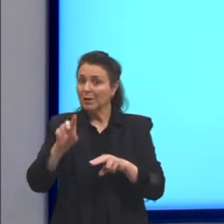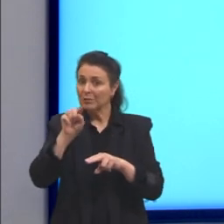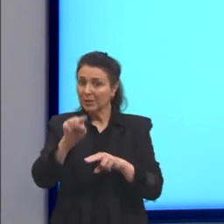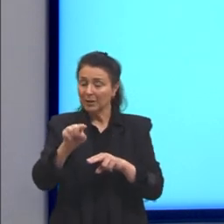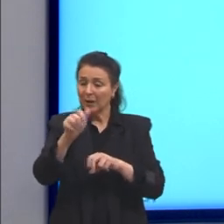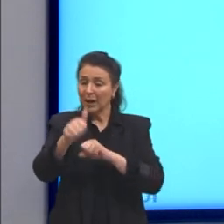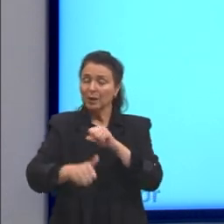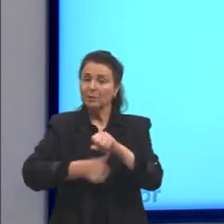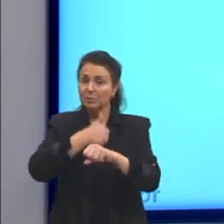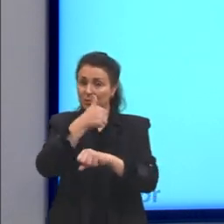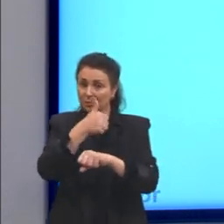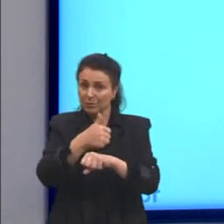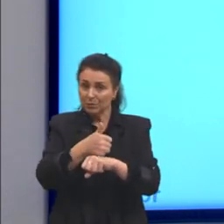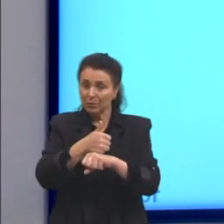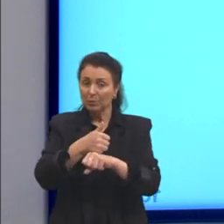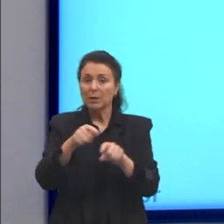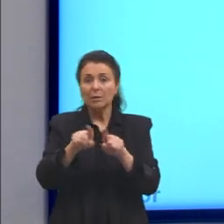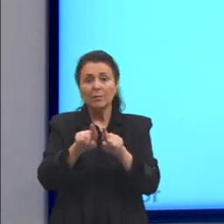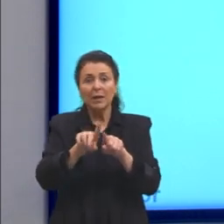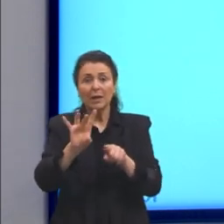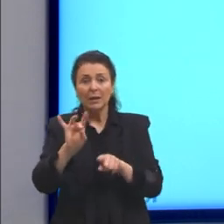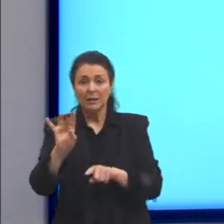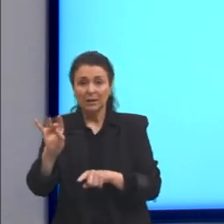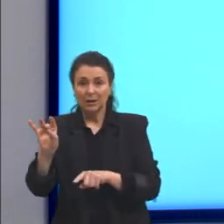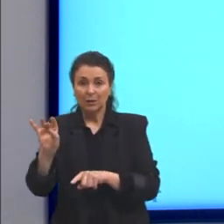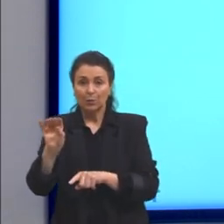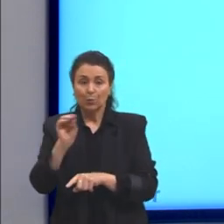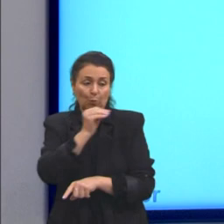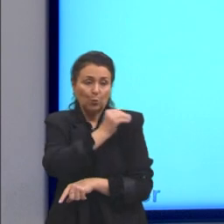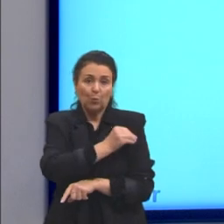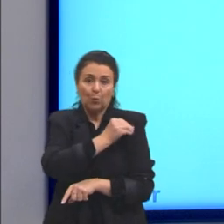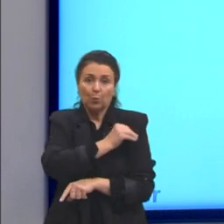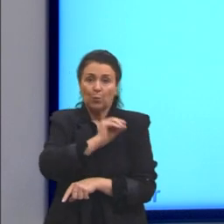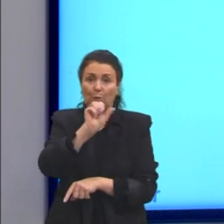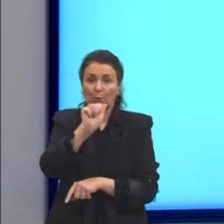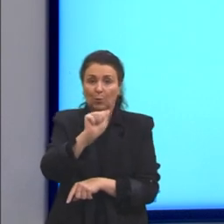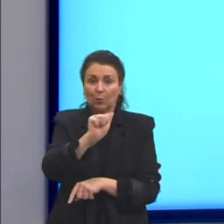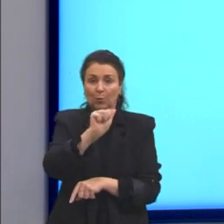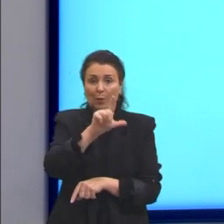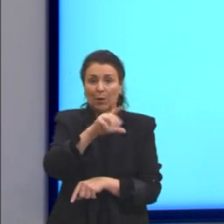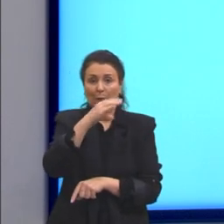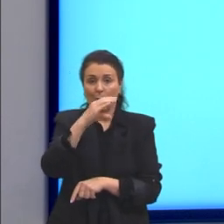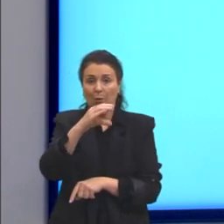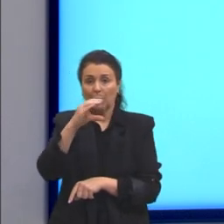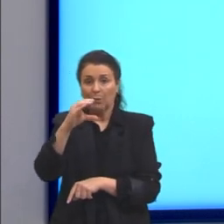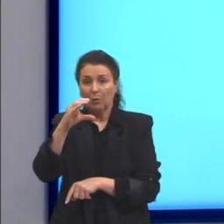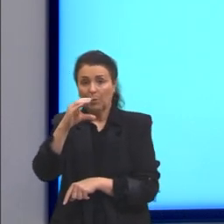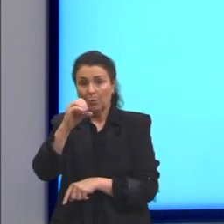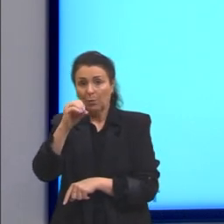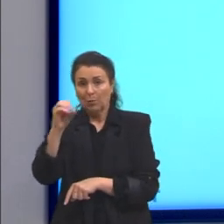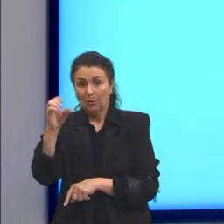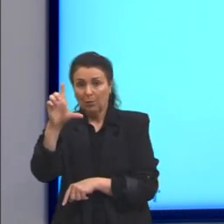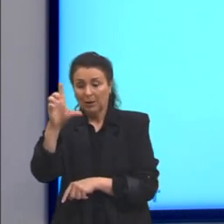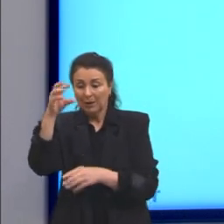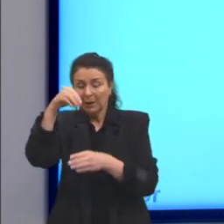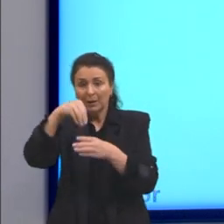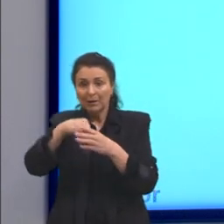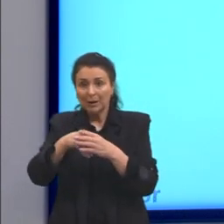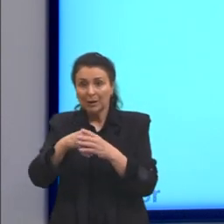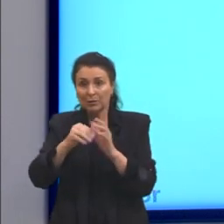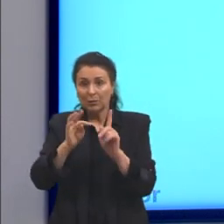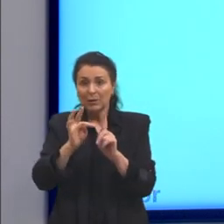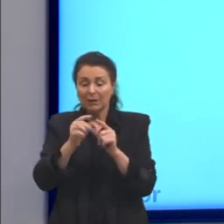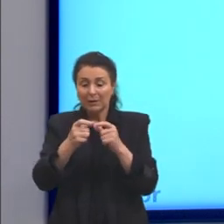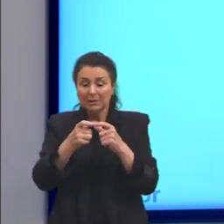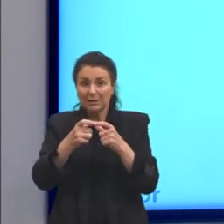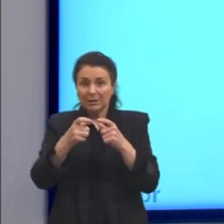substituiu pelo álcool, que também é líquido. E fica aqui dentro do termômetro e ele vai se